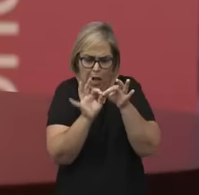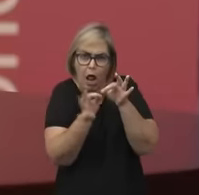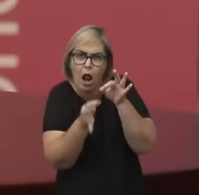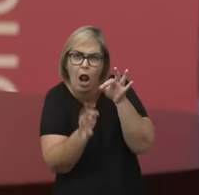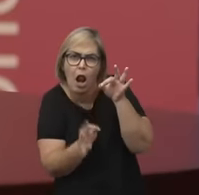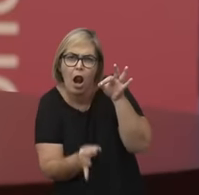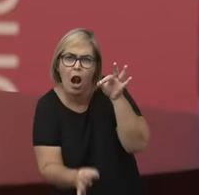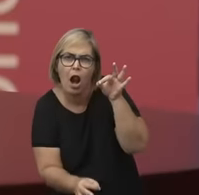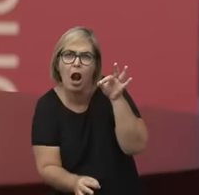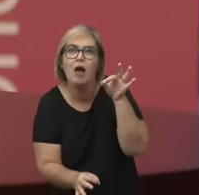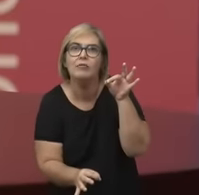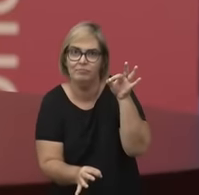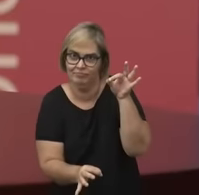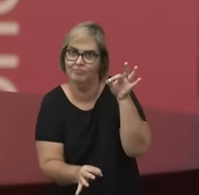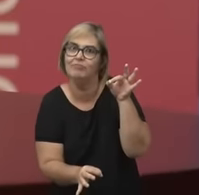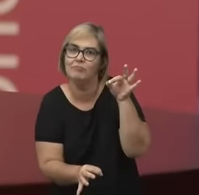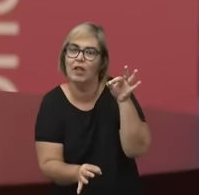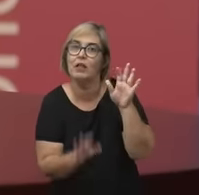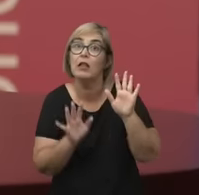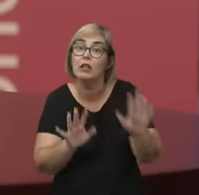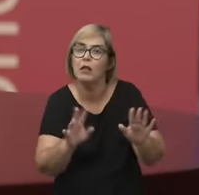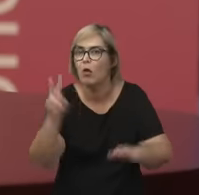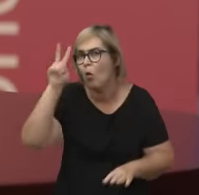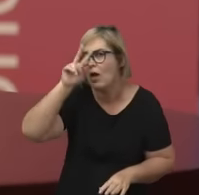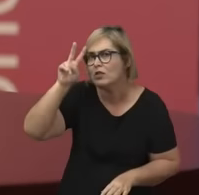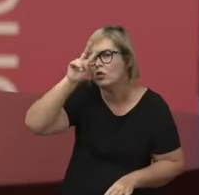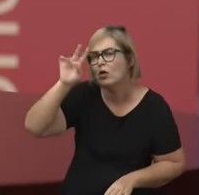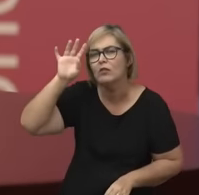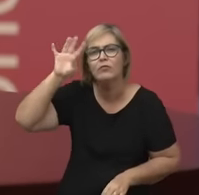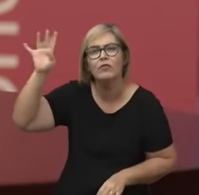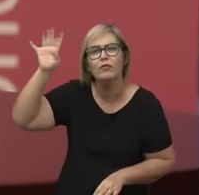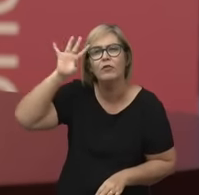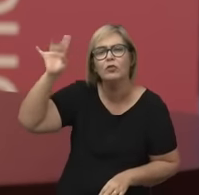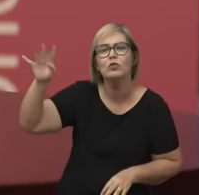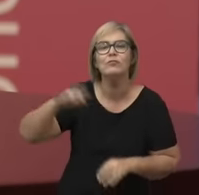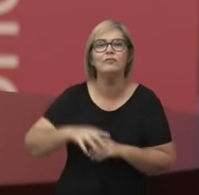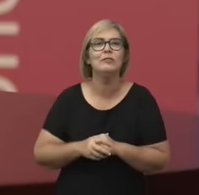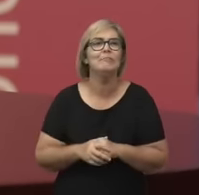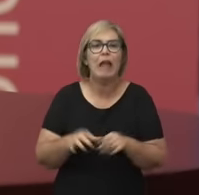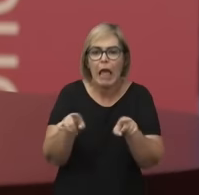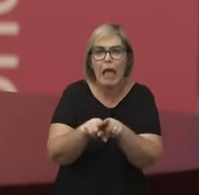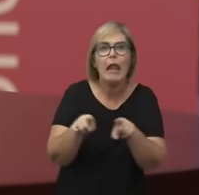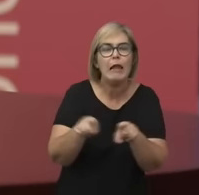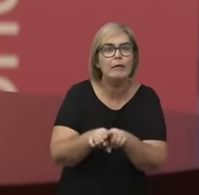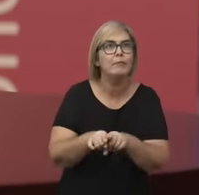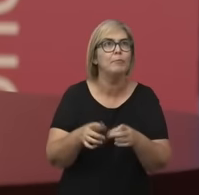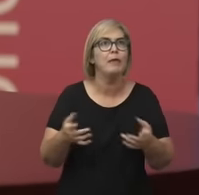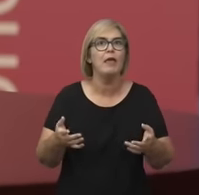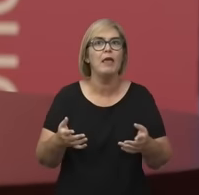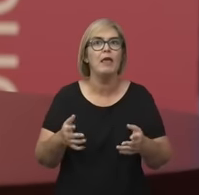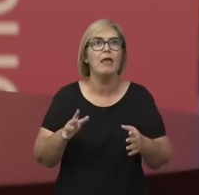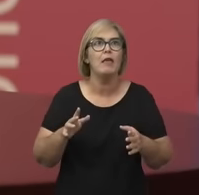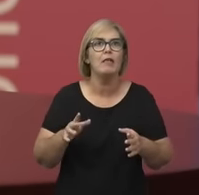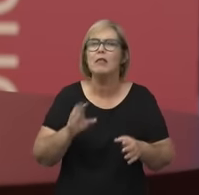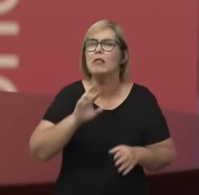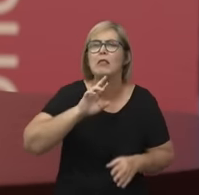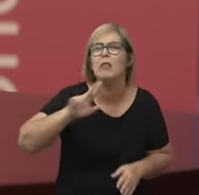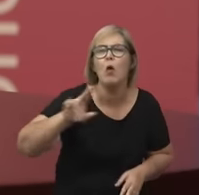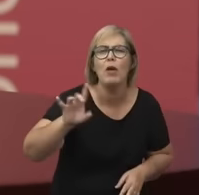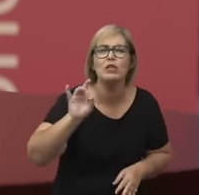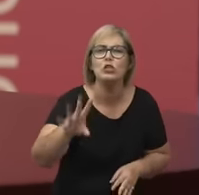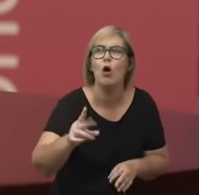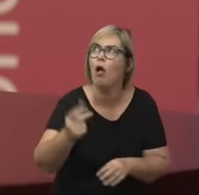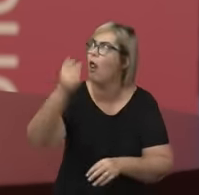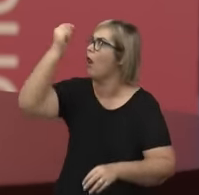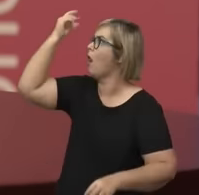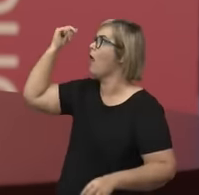Então, a história da filosofia, ela também é esse lugar do presente. A gente, a partir do